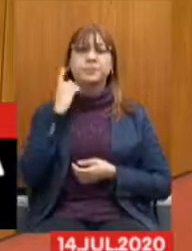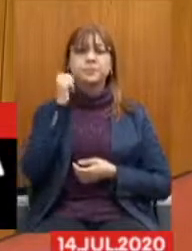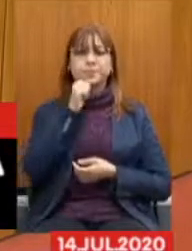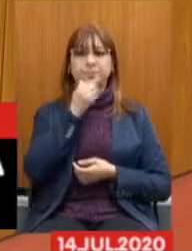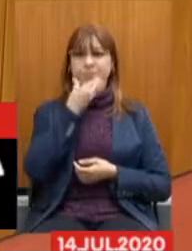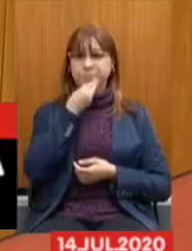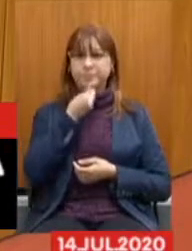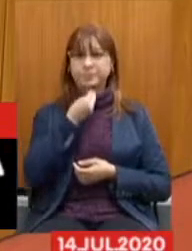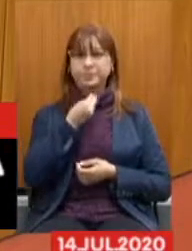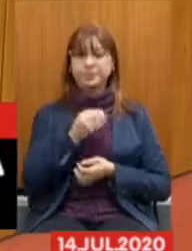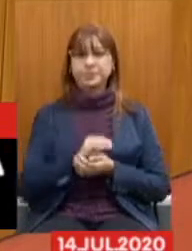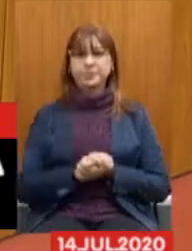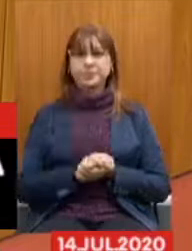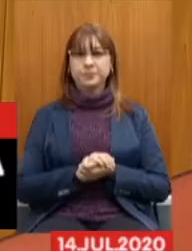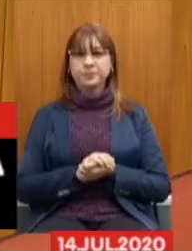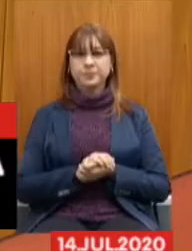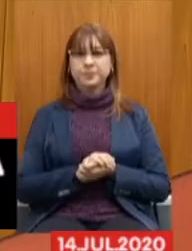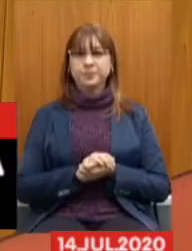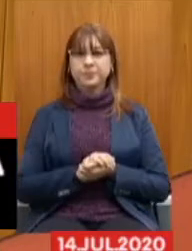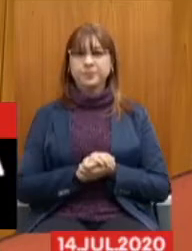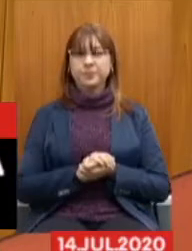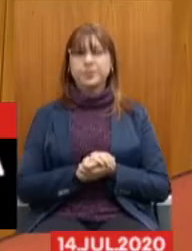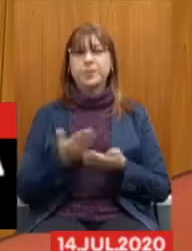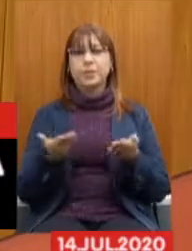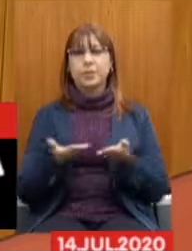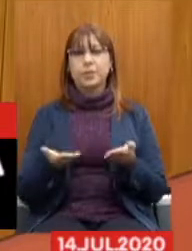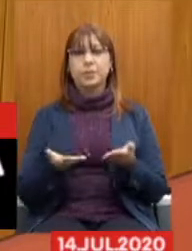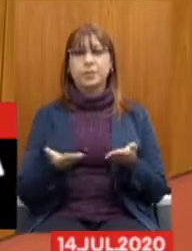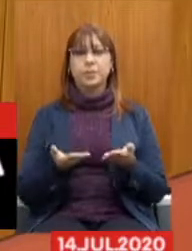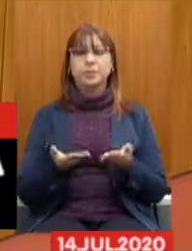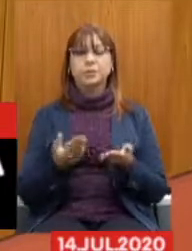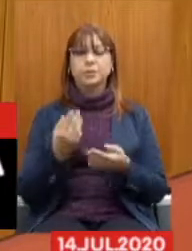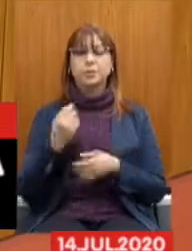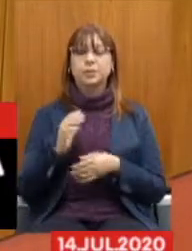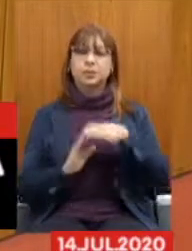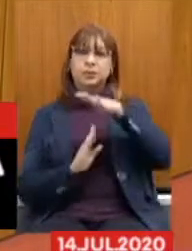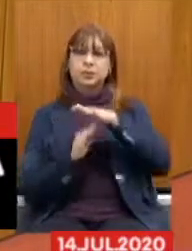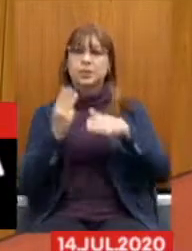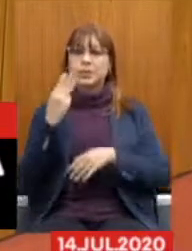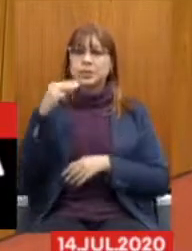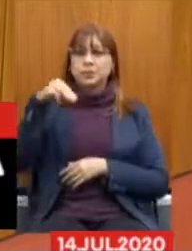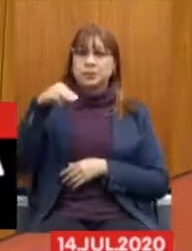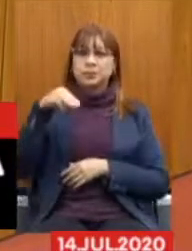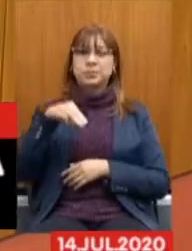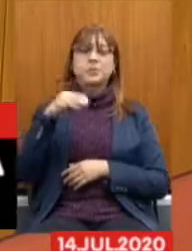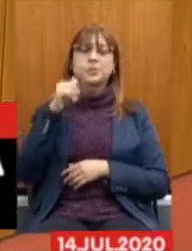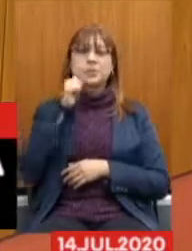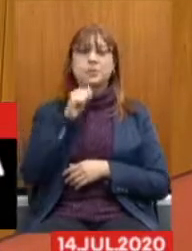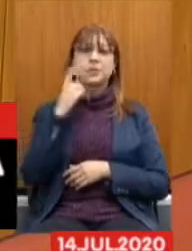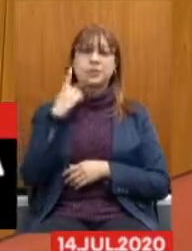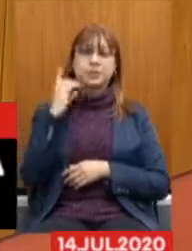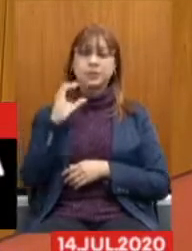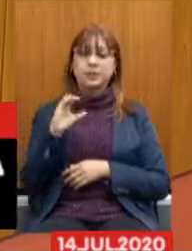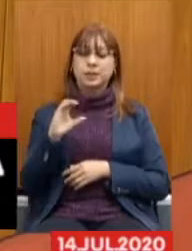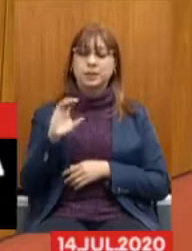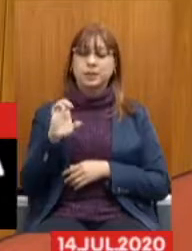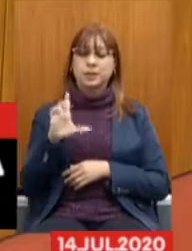deputadas. Com a palavra, em primeiro lugar, por três minutos, a deputada Celise Laviola.